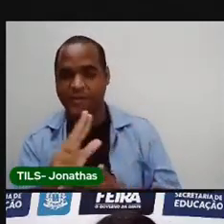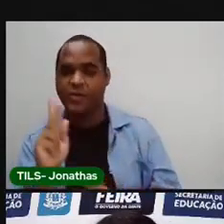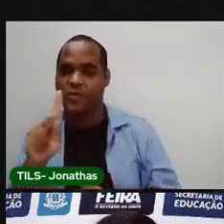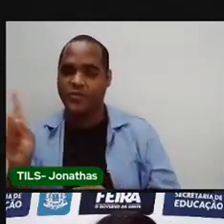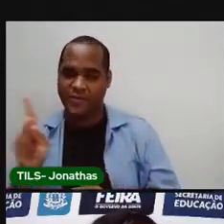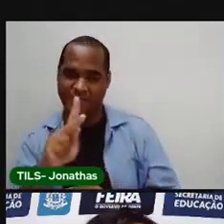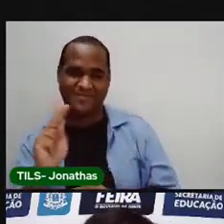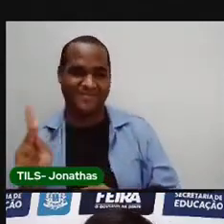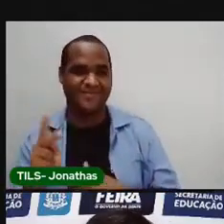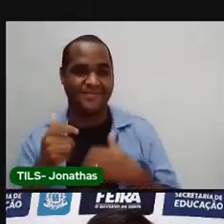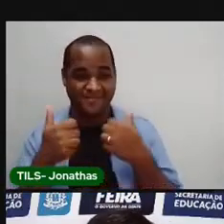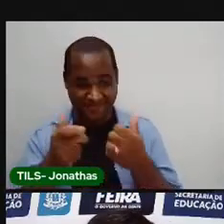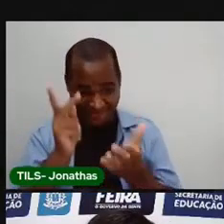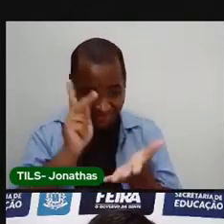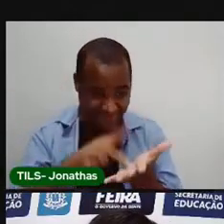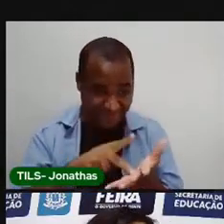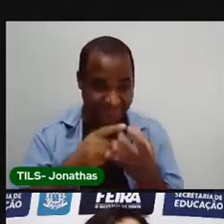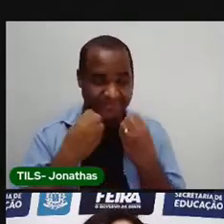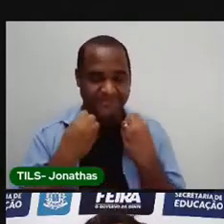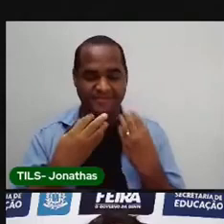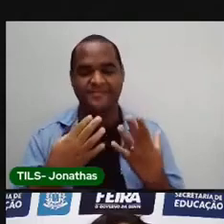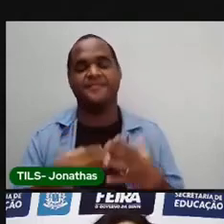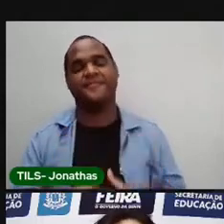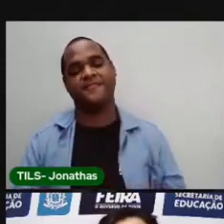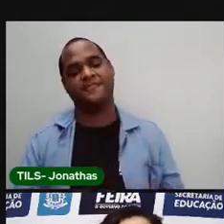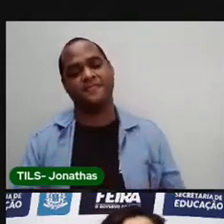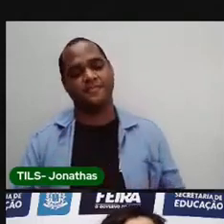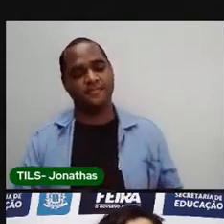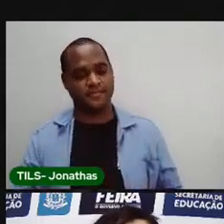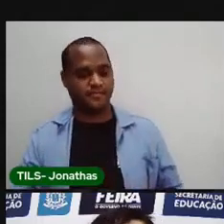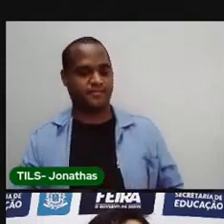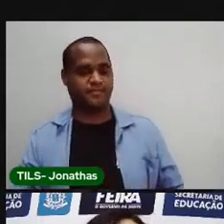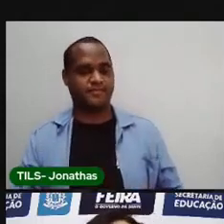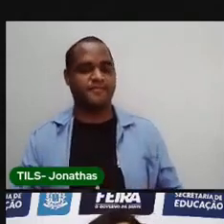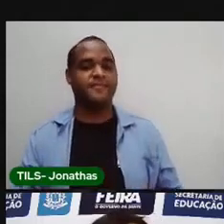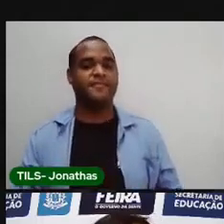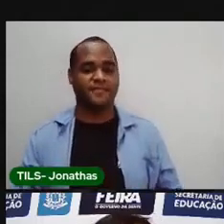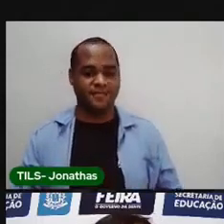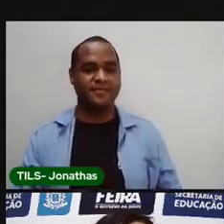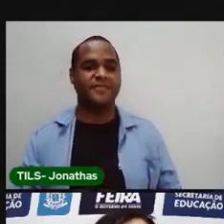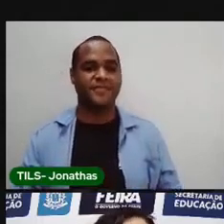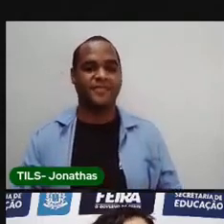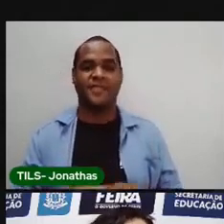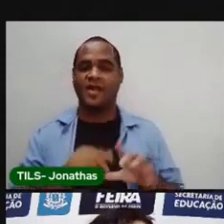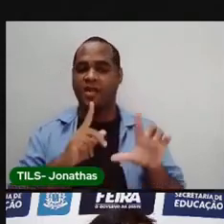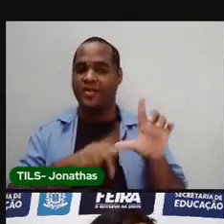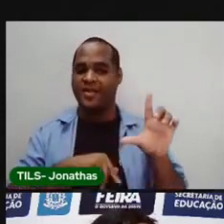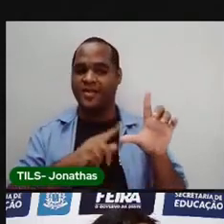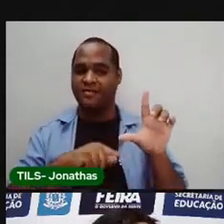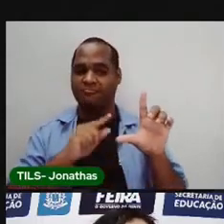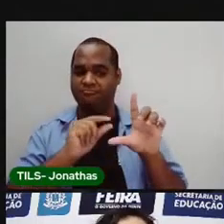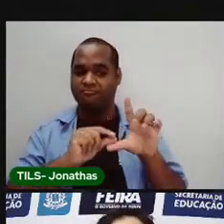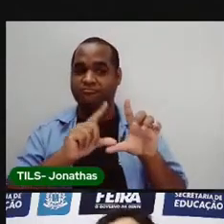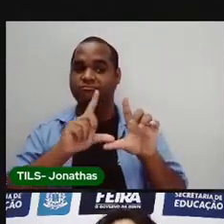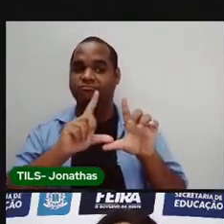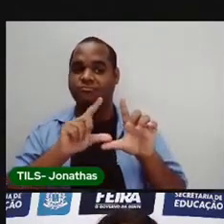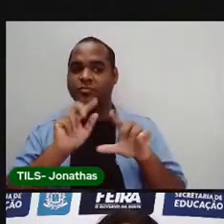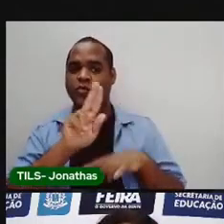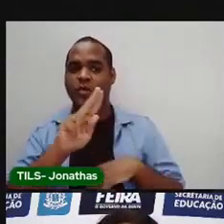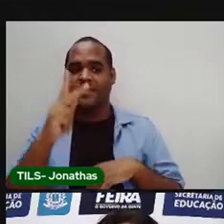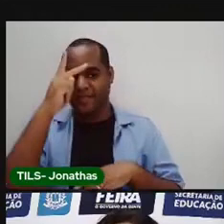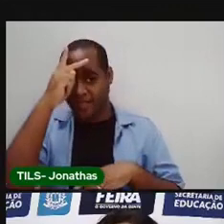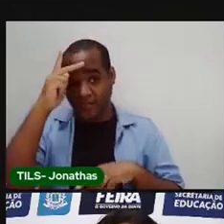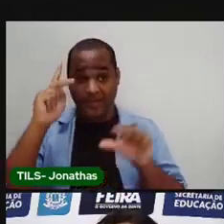professores. Não é verdade? Isso aí. Tudo com letra maiúscula. Porque no nome de pessoas. A gente